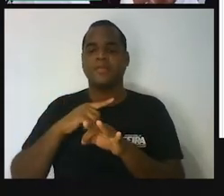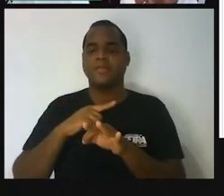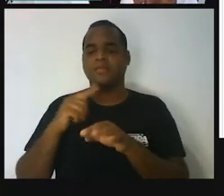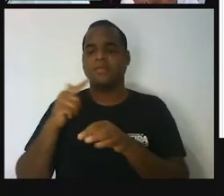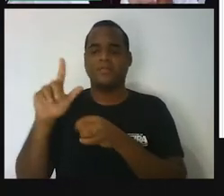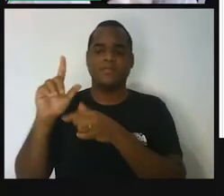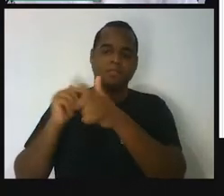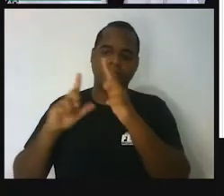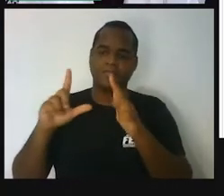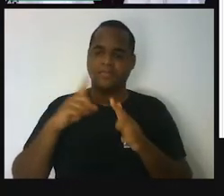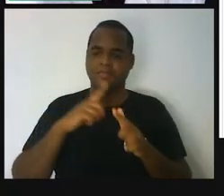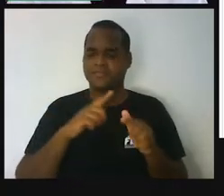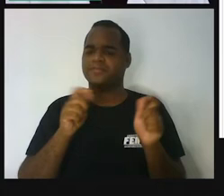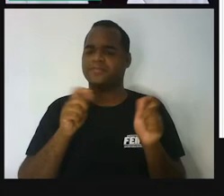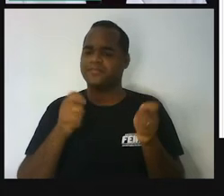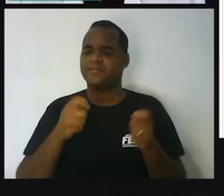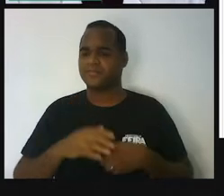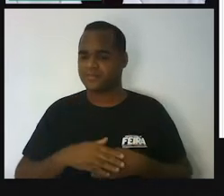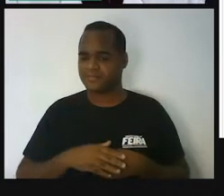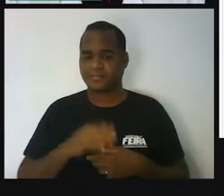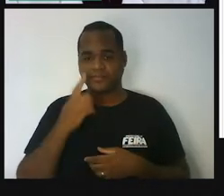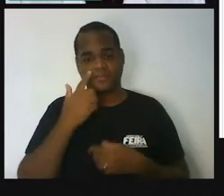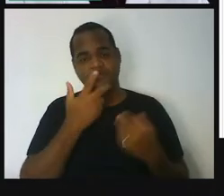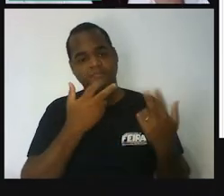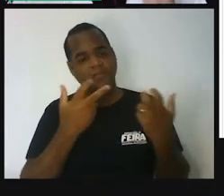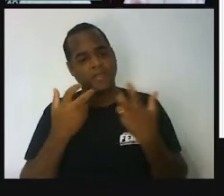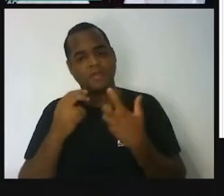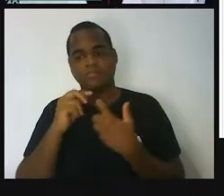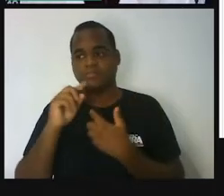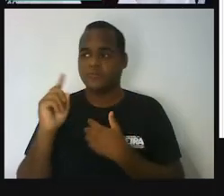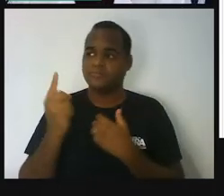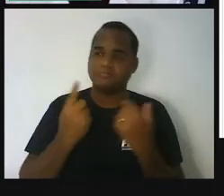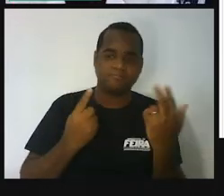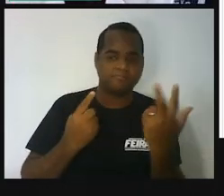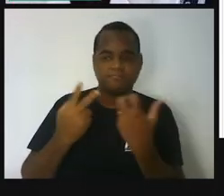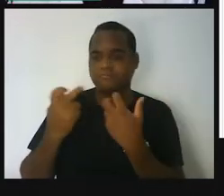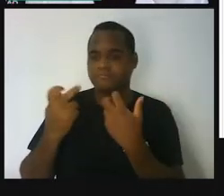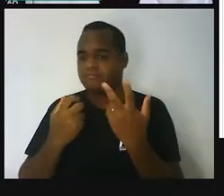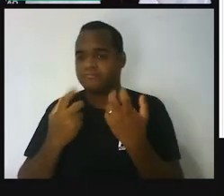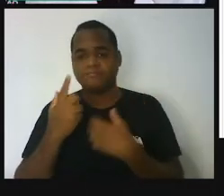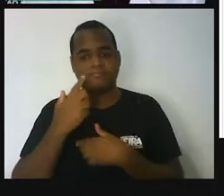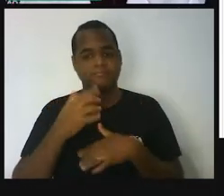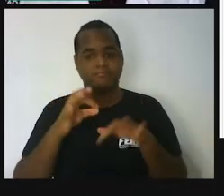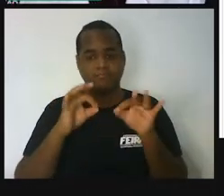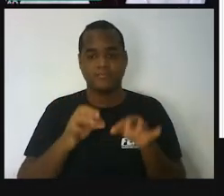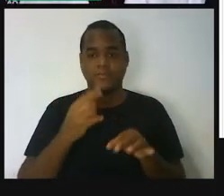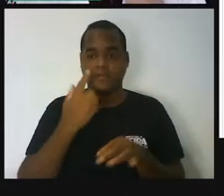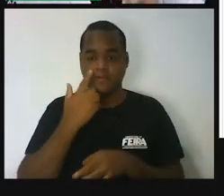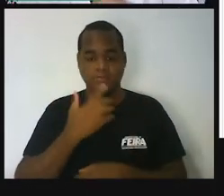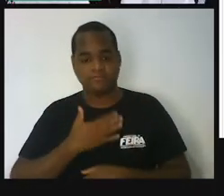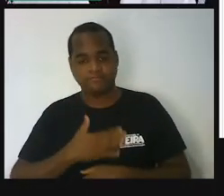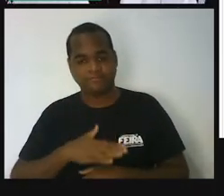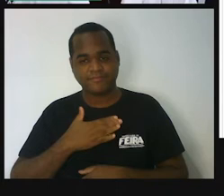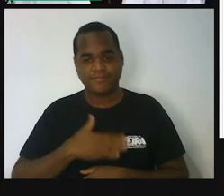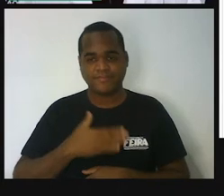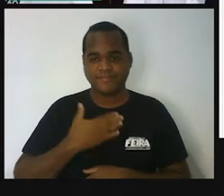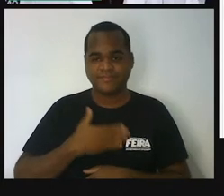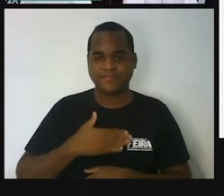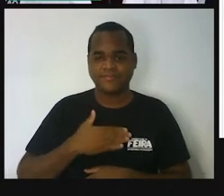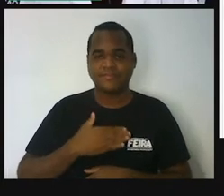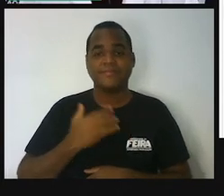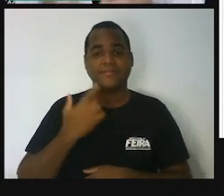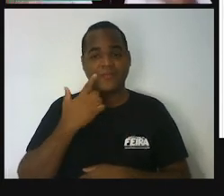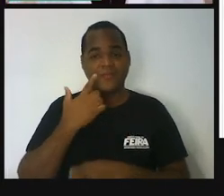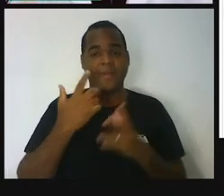tem medidas. Então, tudo à nossa volta, se a gente olhar direitinho, se a gente observar com muita calma, a gente consegue